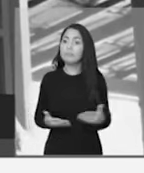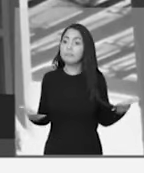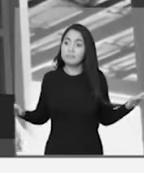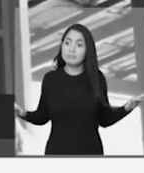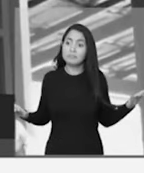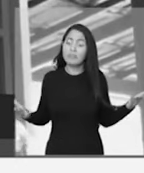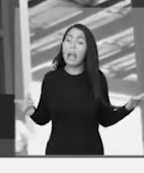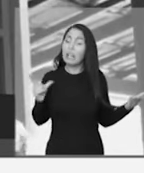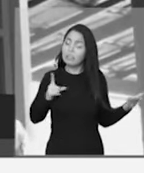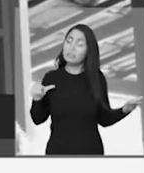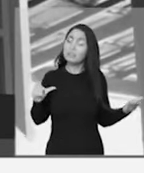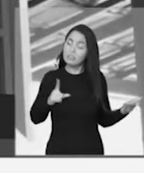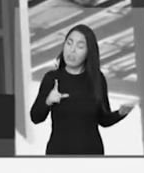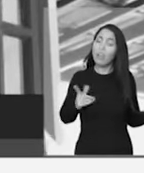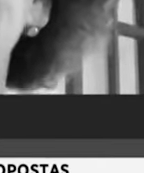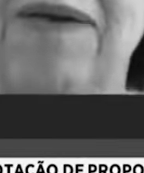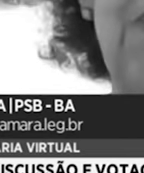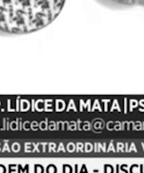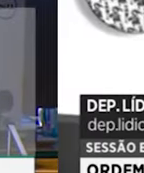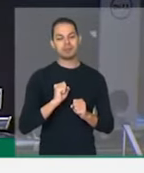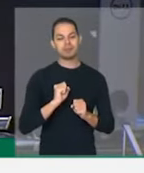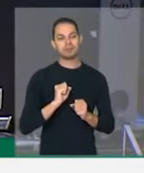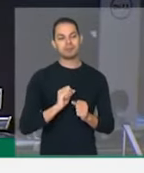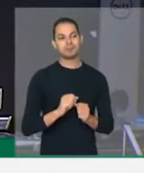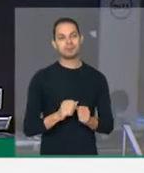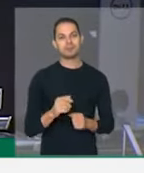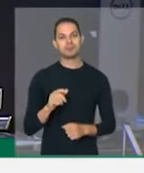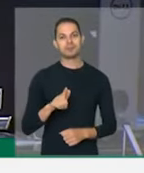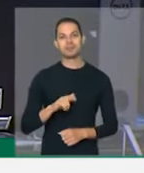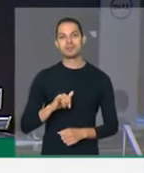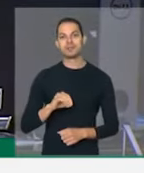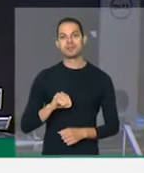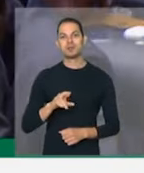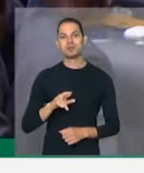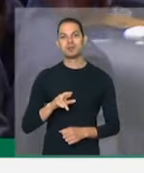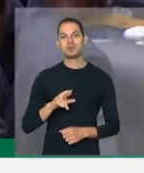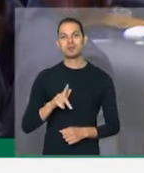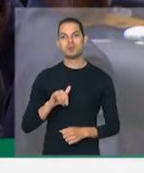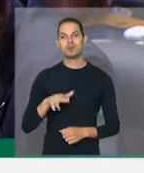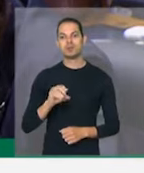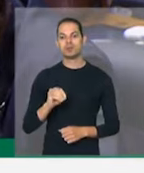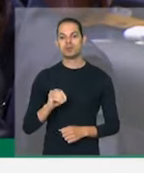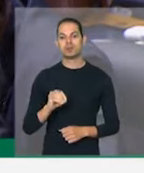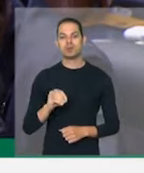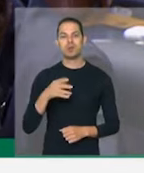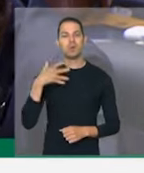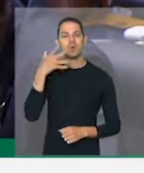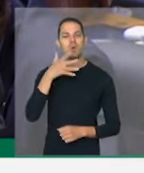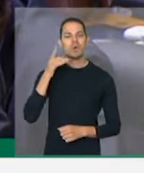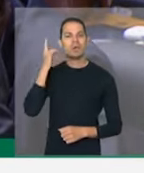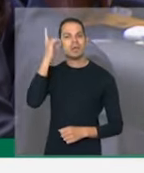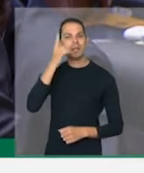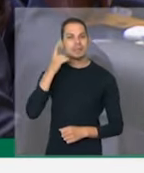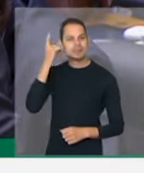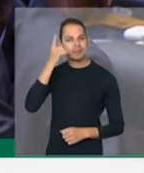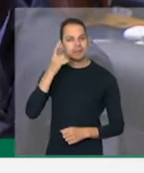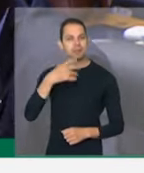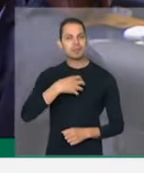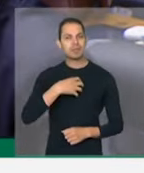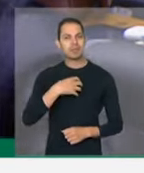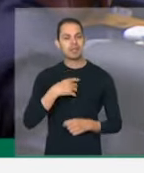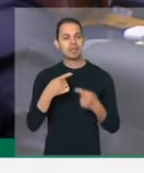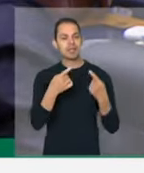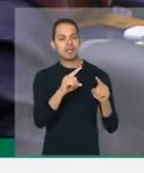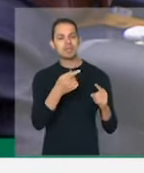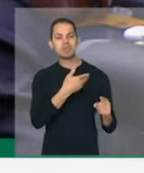revelação de eficácia. Senhor presidente, eu ouvi hoje aqui uma deputada da Bahia fazendo críticas ao